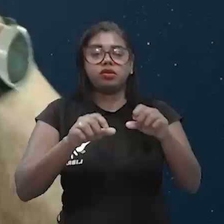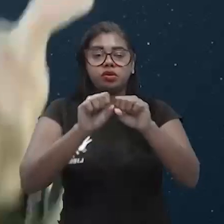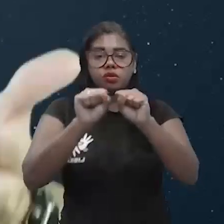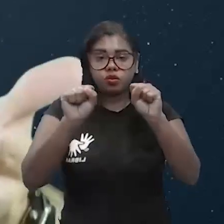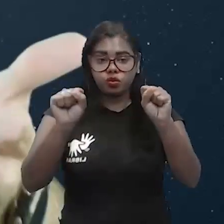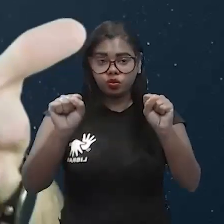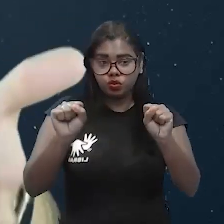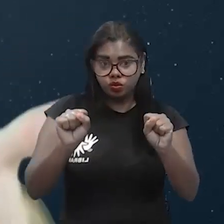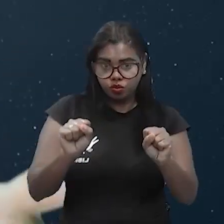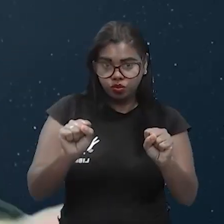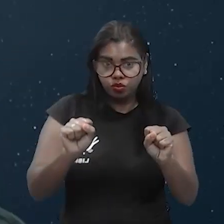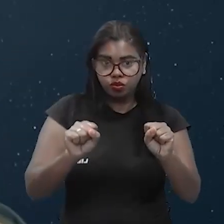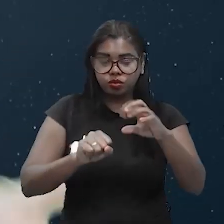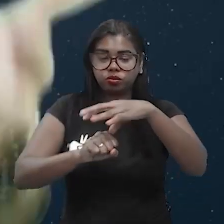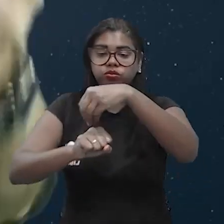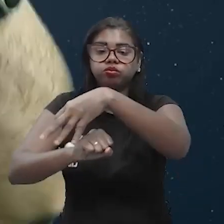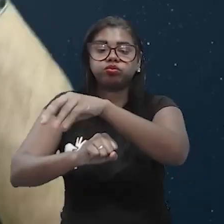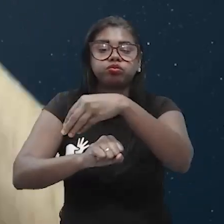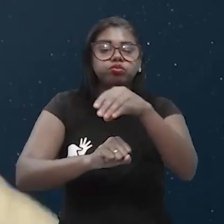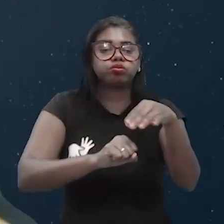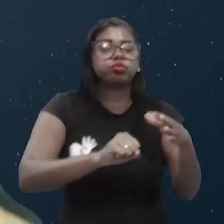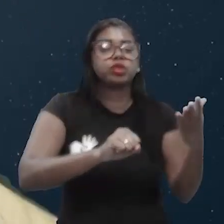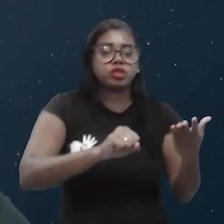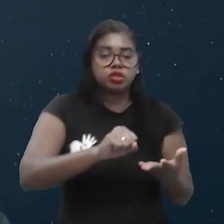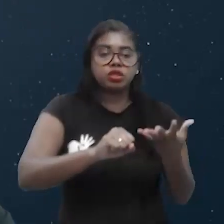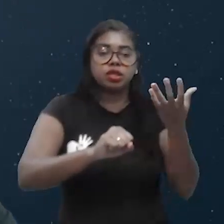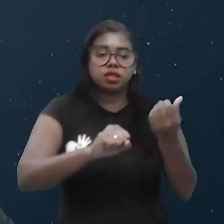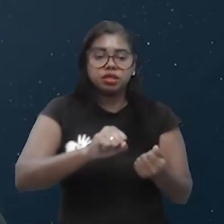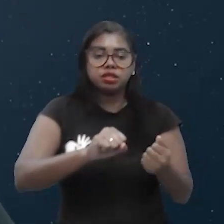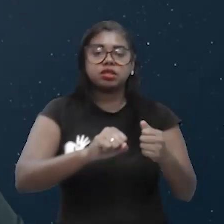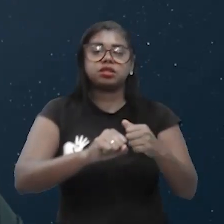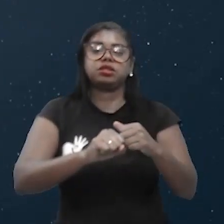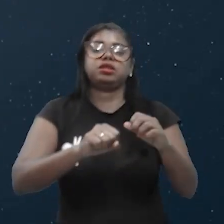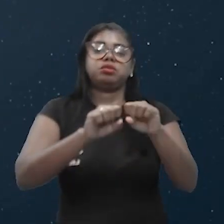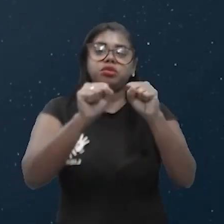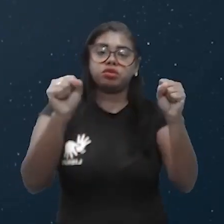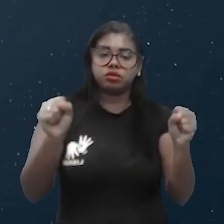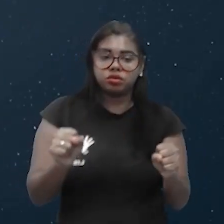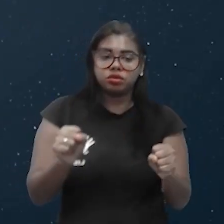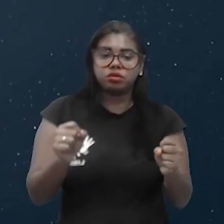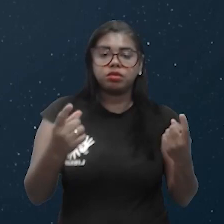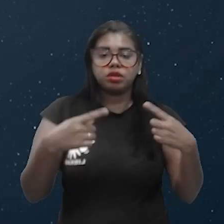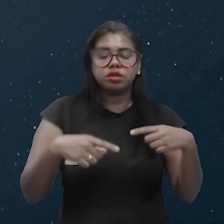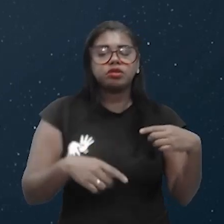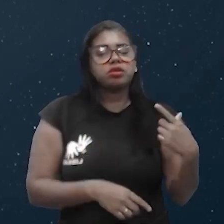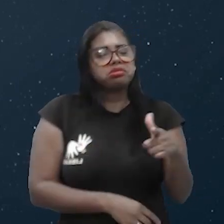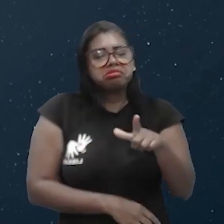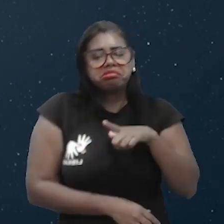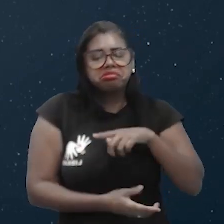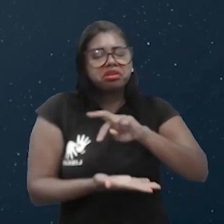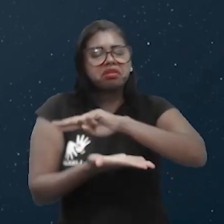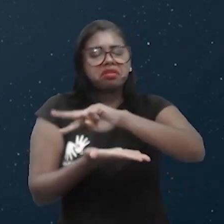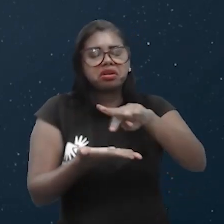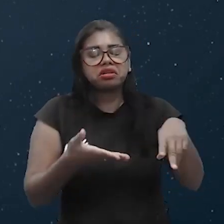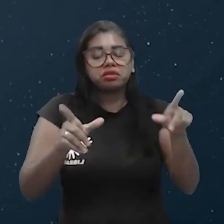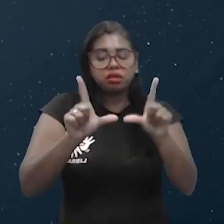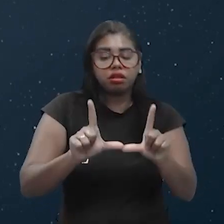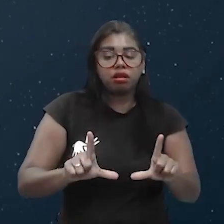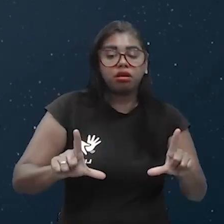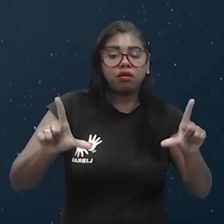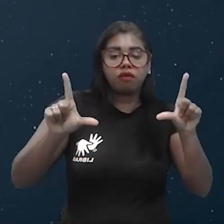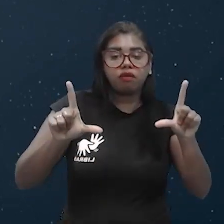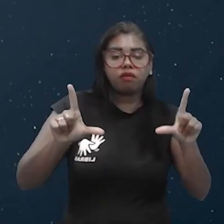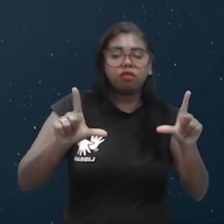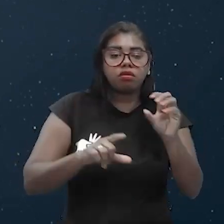ele se expande. O trabalho recebido no sistema, ele se contrai. Se não existir variação do volume, o trabalho se torna